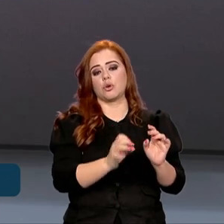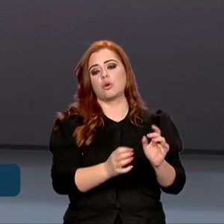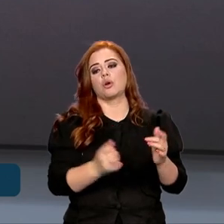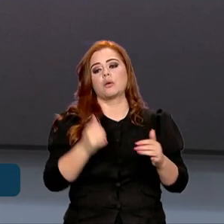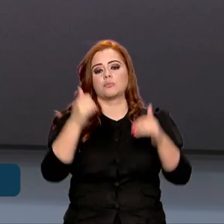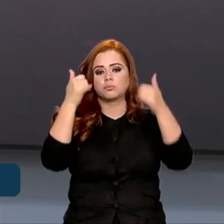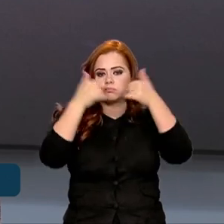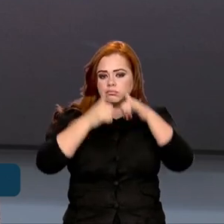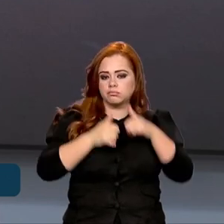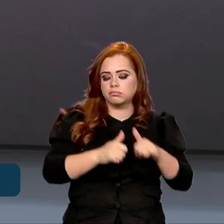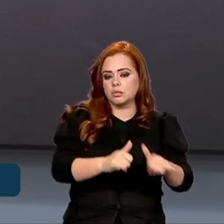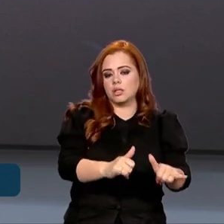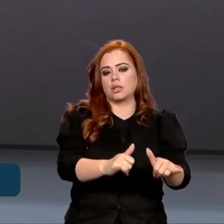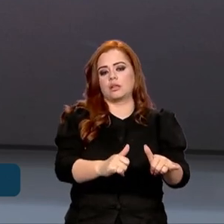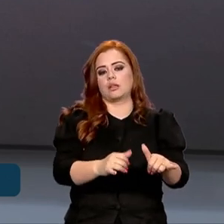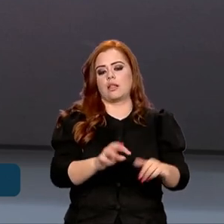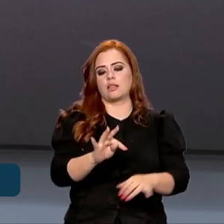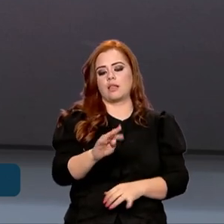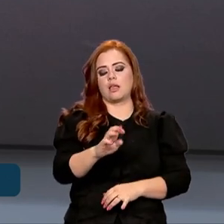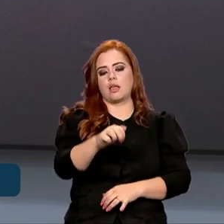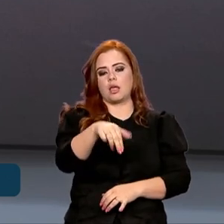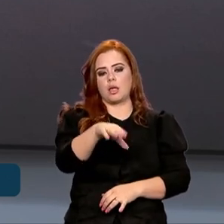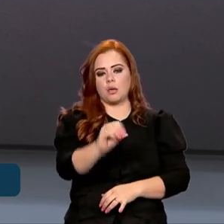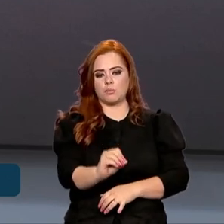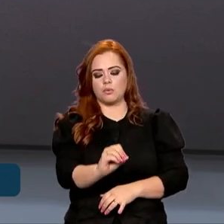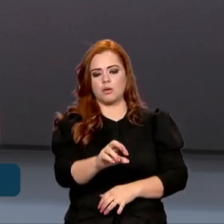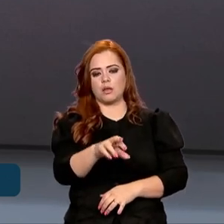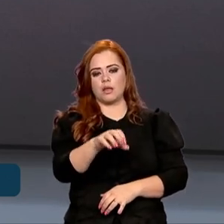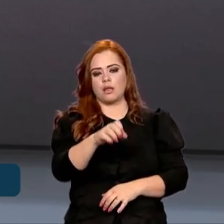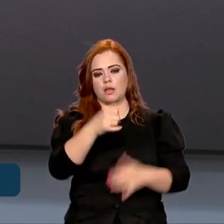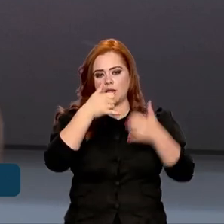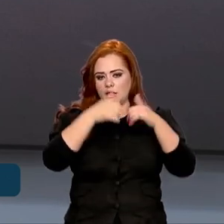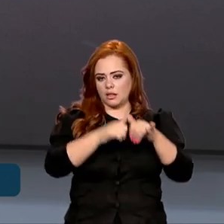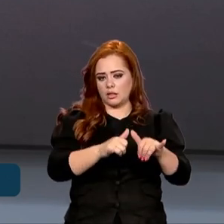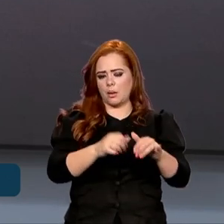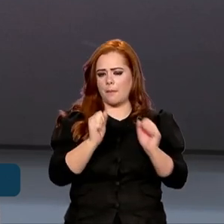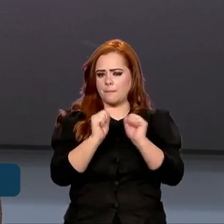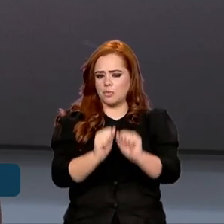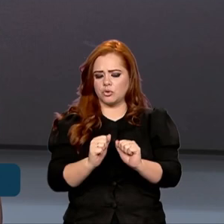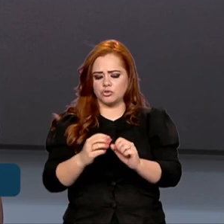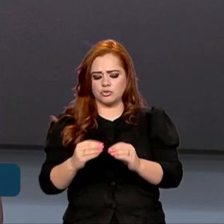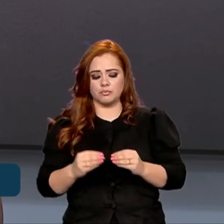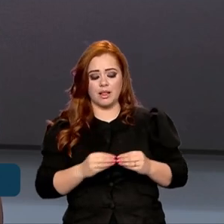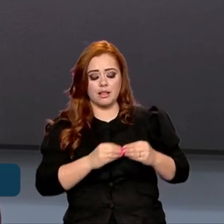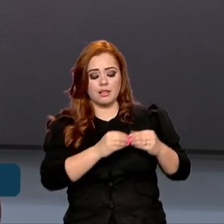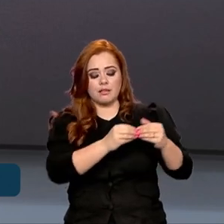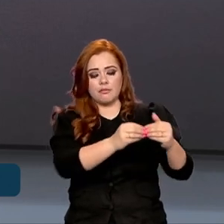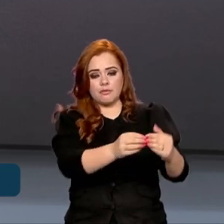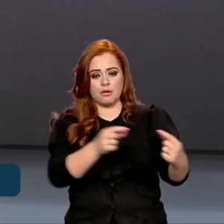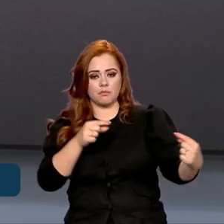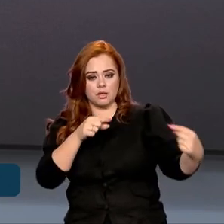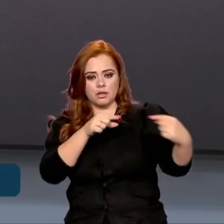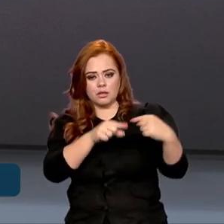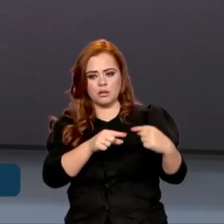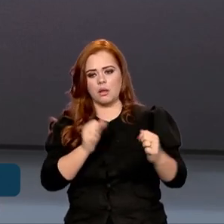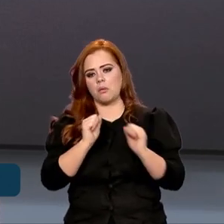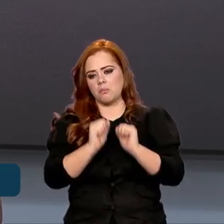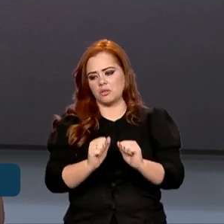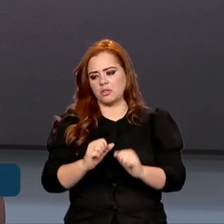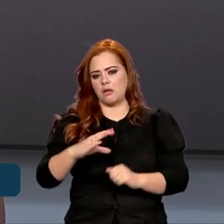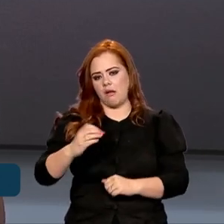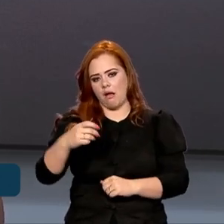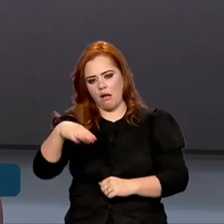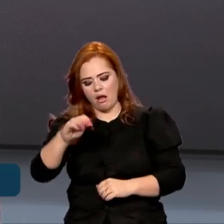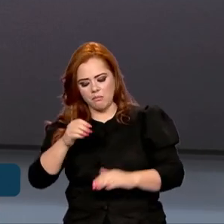o que o Gentil falou, que daqui pode derivar uma linha para lá. Então, pode ser cabo subaquático, coisa